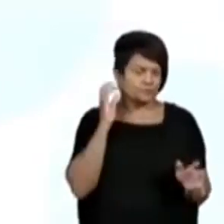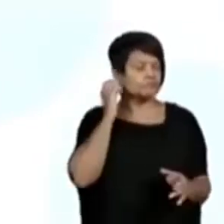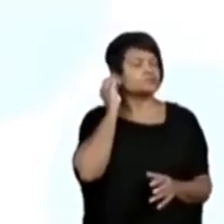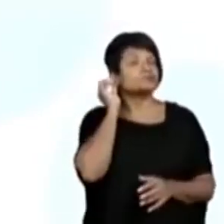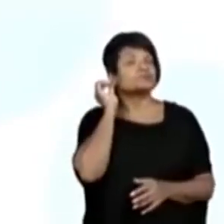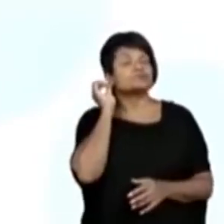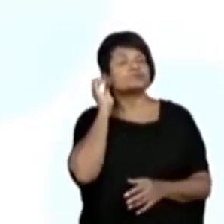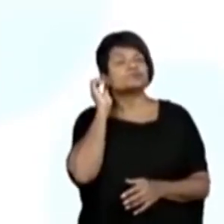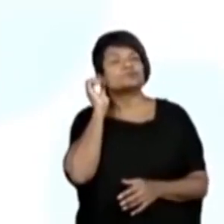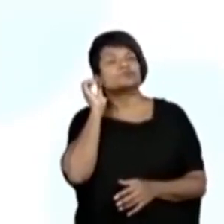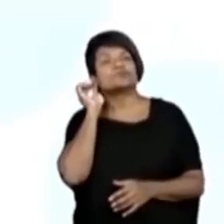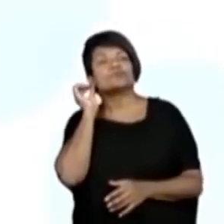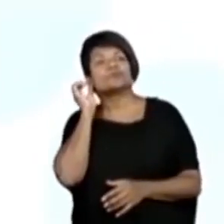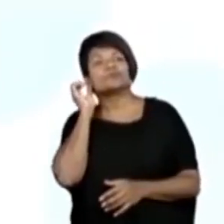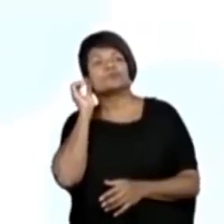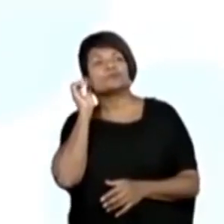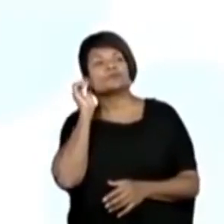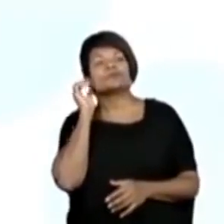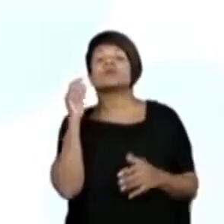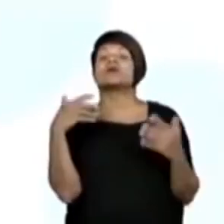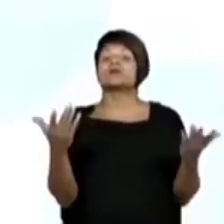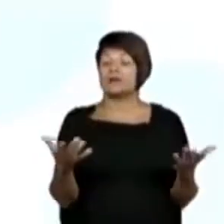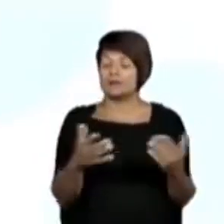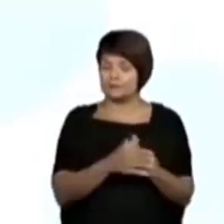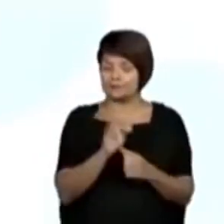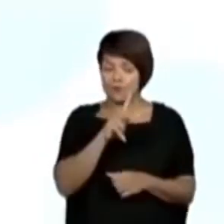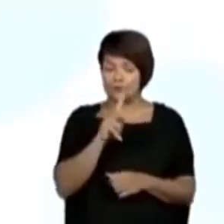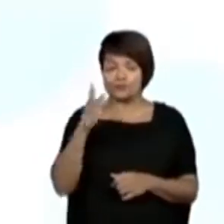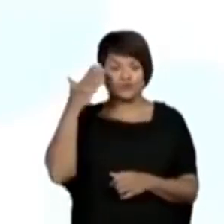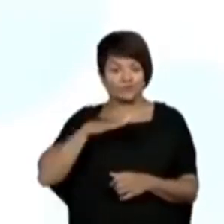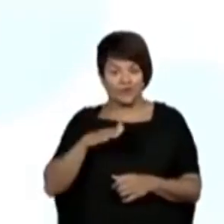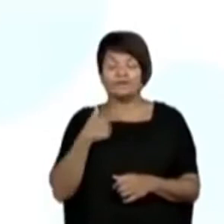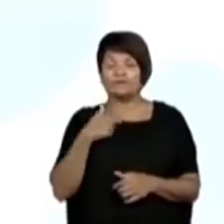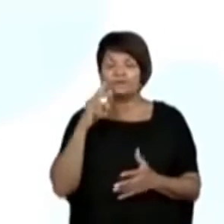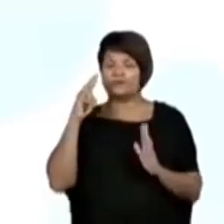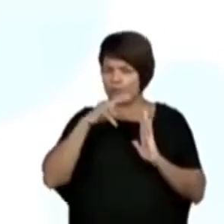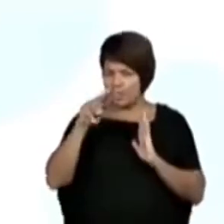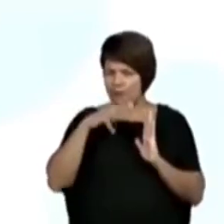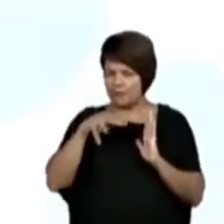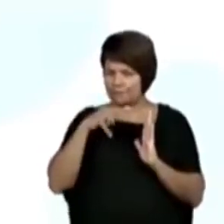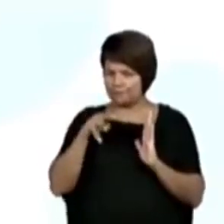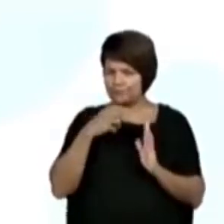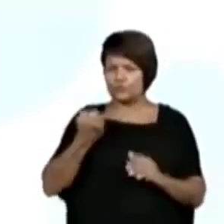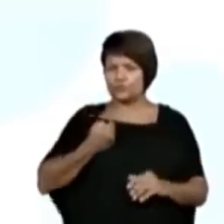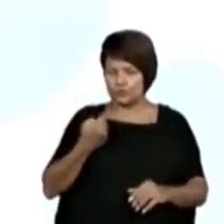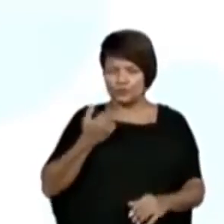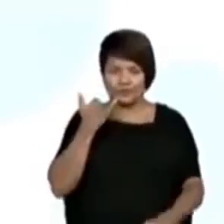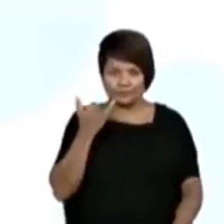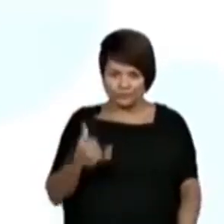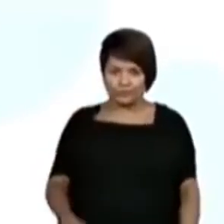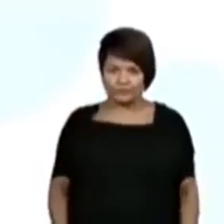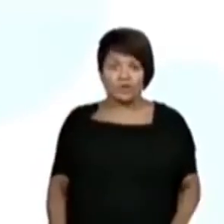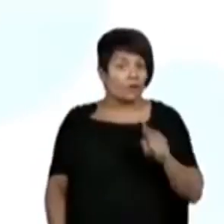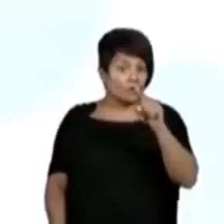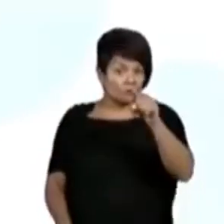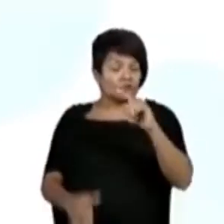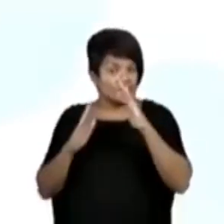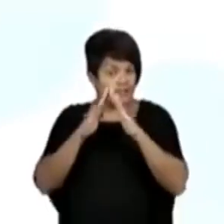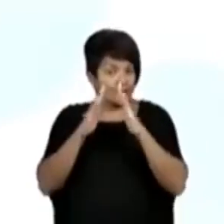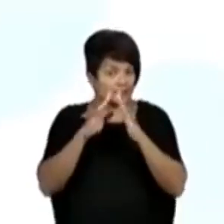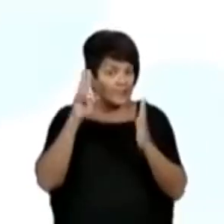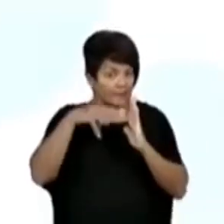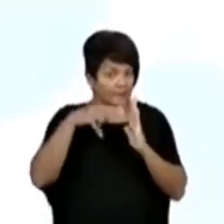E aí, professora Fran? Vamos ler hoje os números de telefone? Vocês vão ler aí em casa, tá bom?